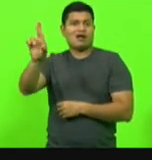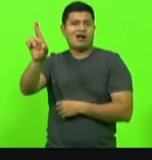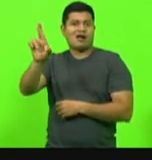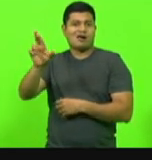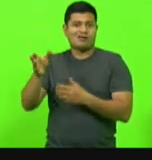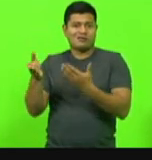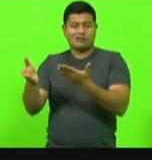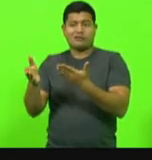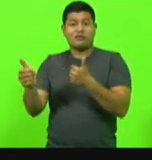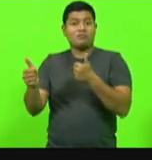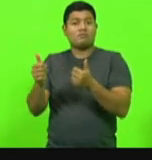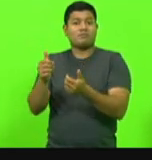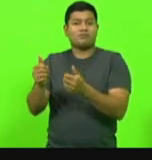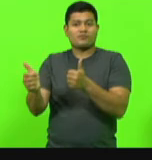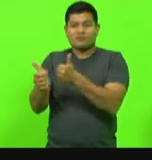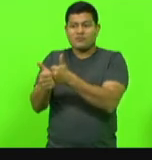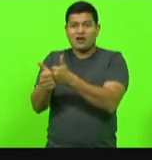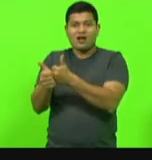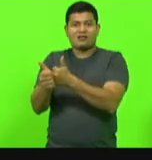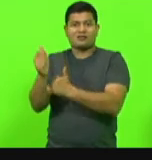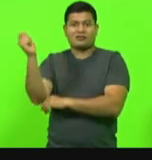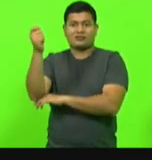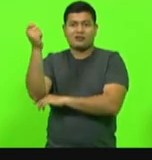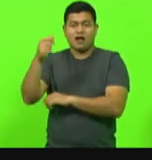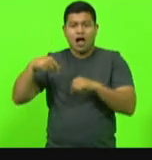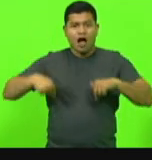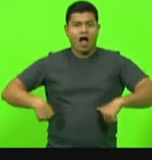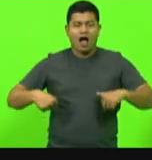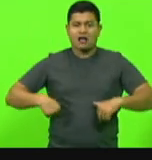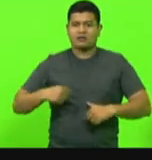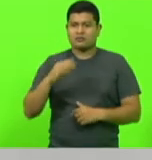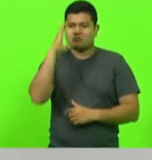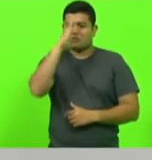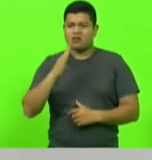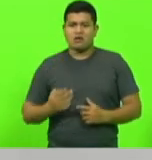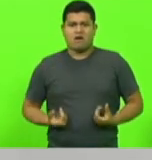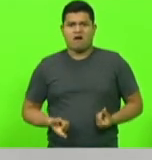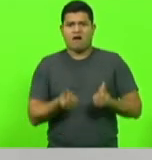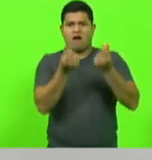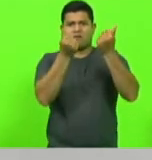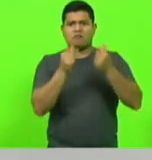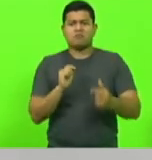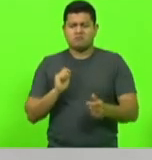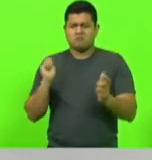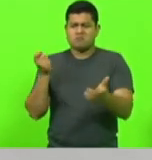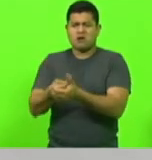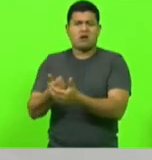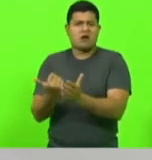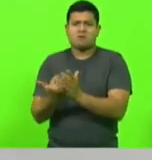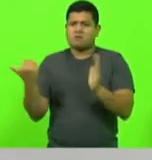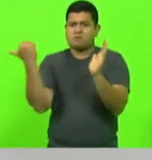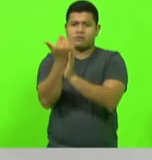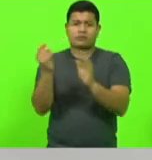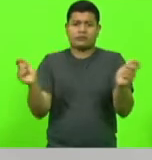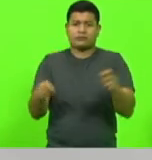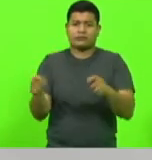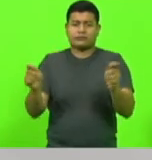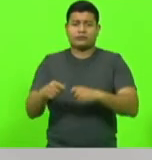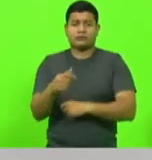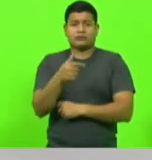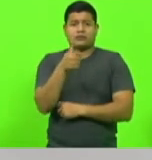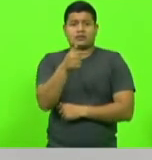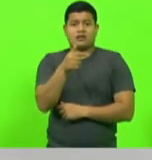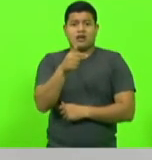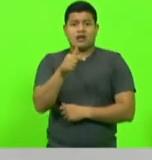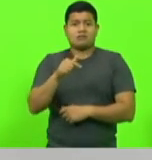Argentina. Brasil, que é país rico, pode pagar R 7,50, R 7,80 a gasolina. R 2,94 a gasolina. O